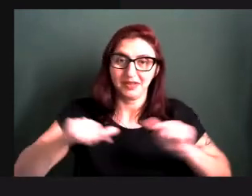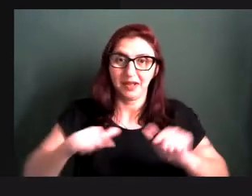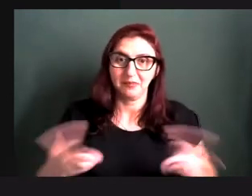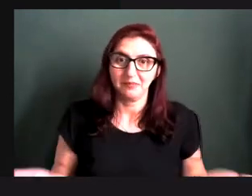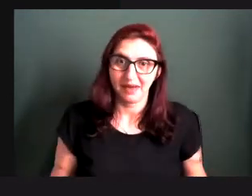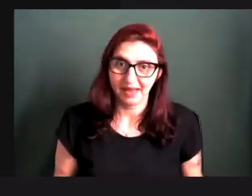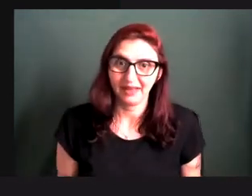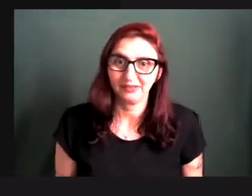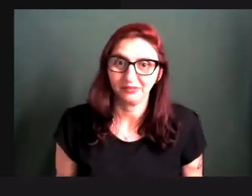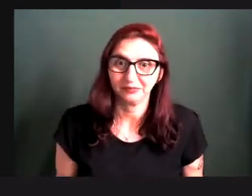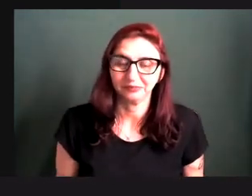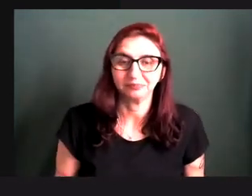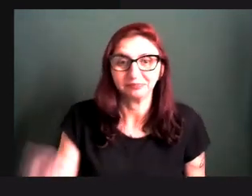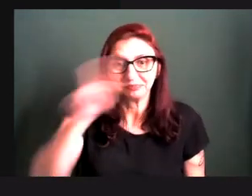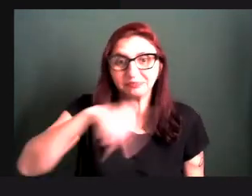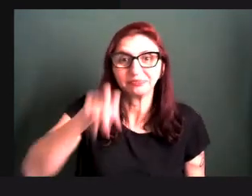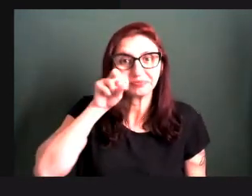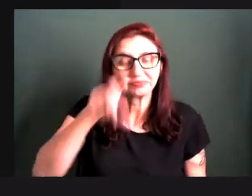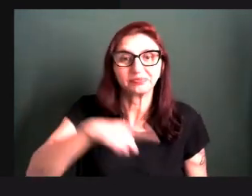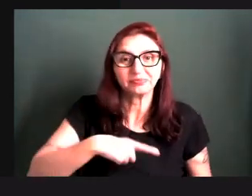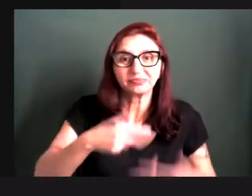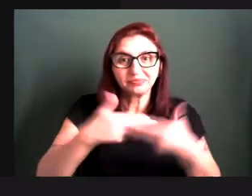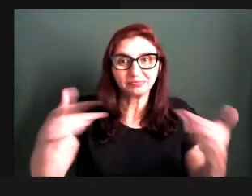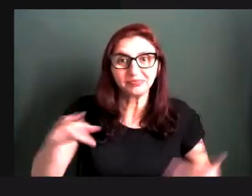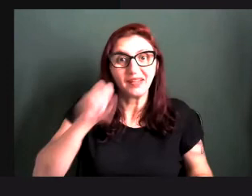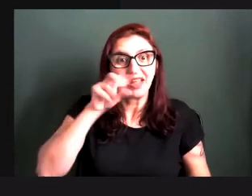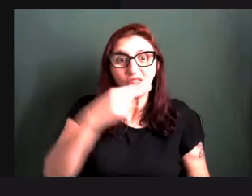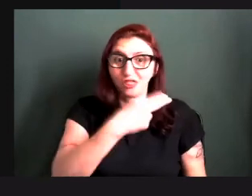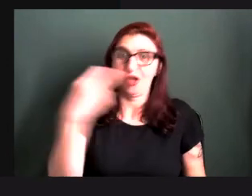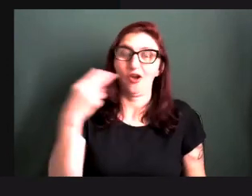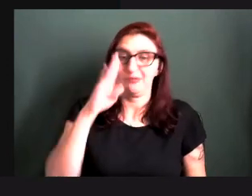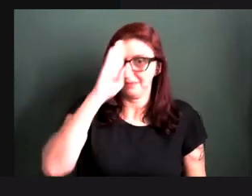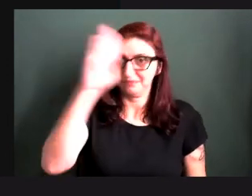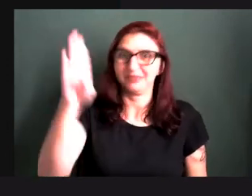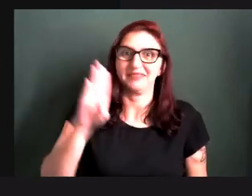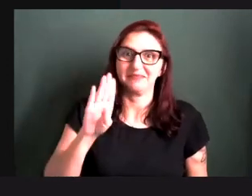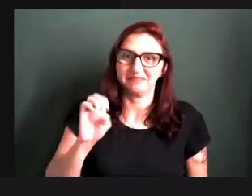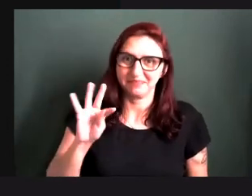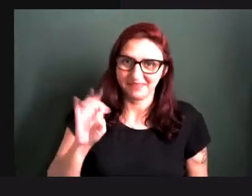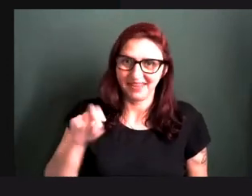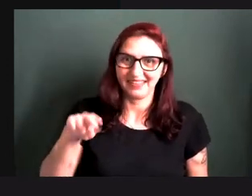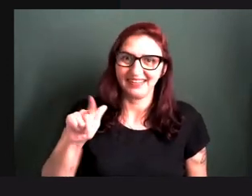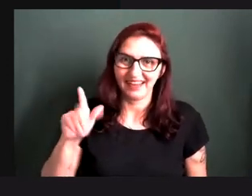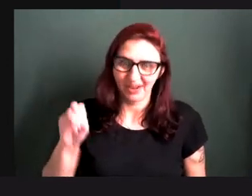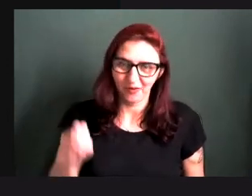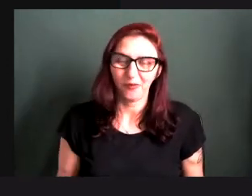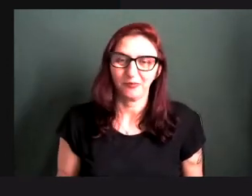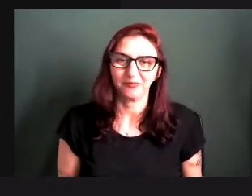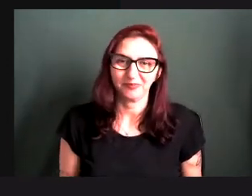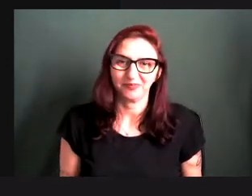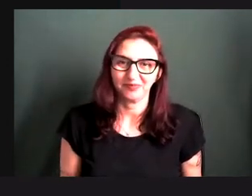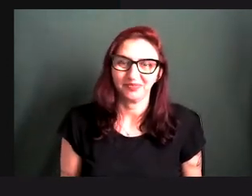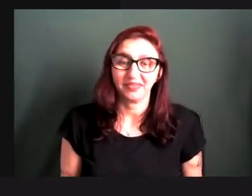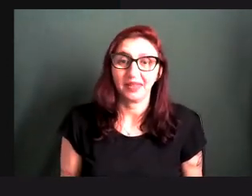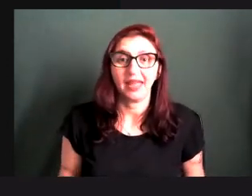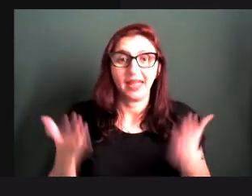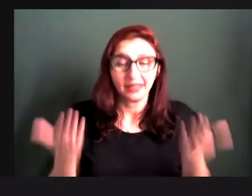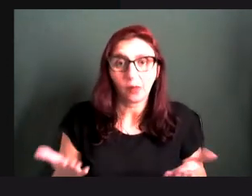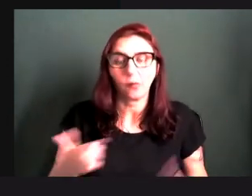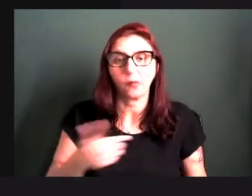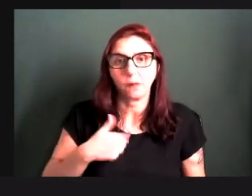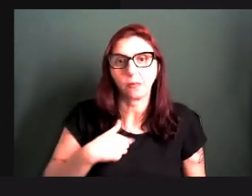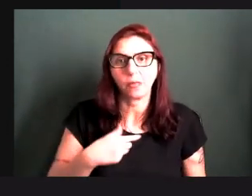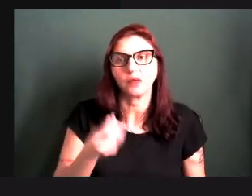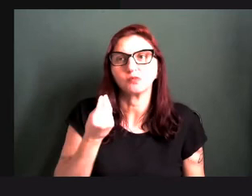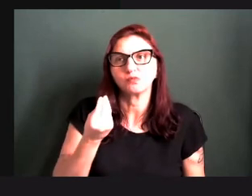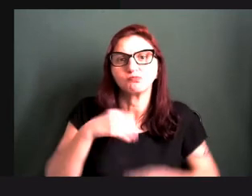pelo Sesc da Vida aí, websérie da Beth Nago, e continuo nessa luta, né. O que eu tenho para dizer para quem está